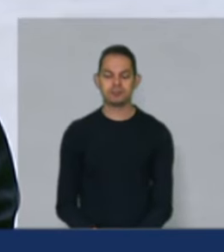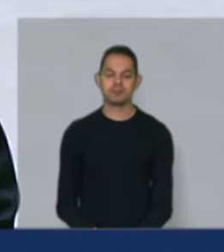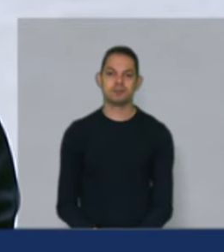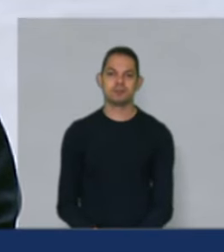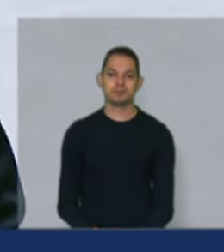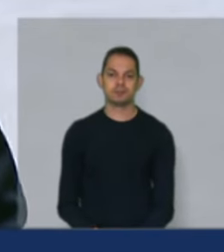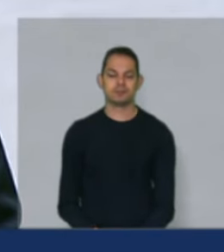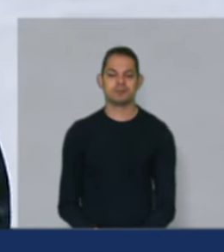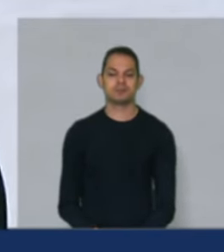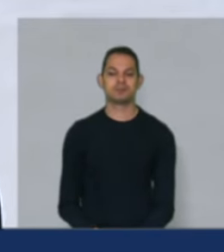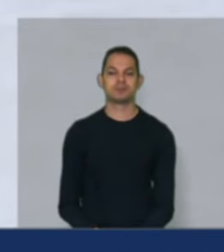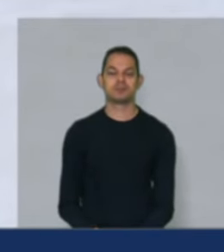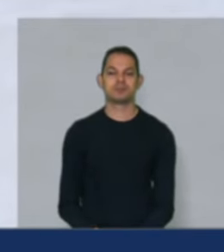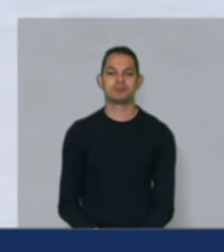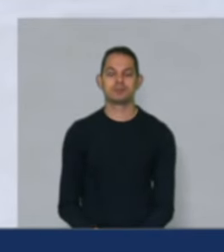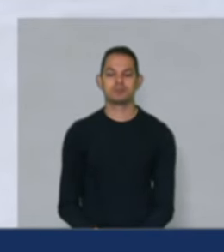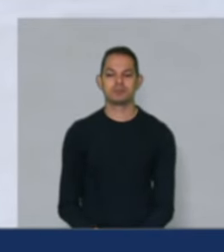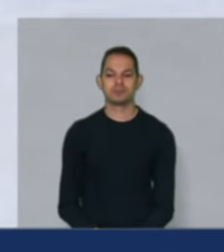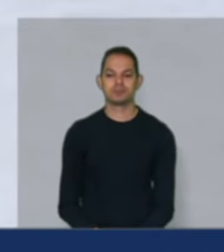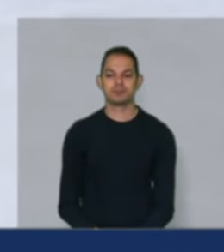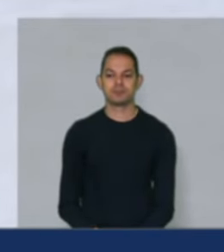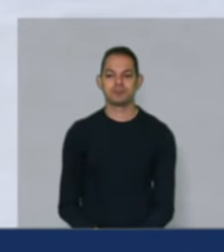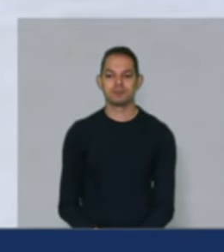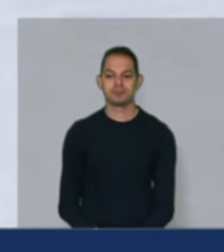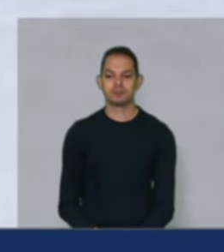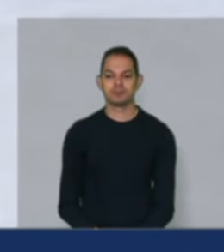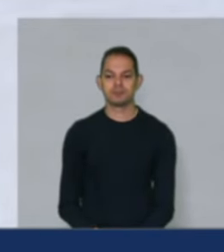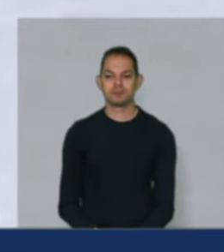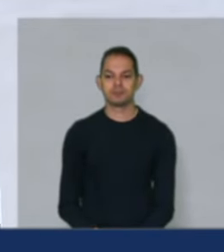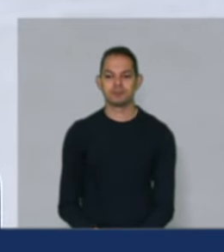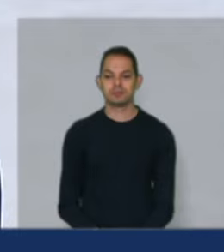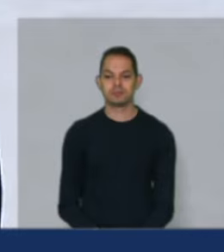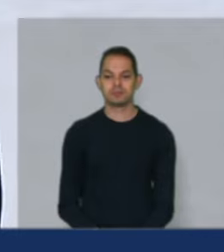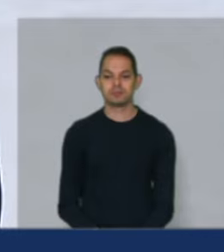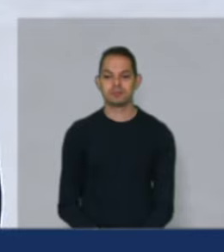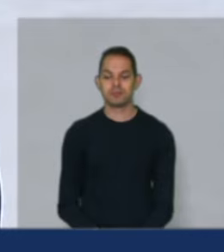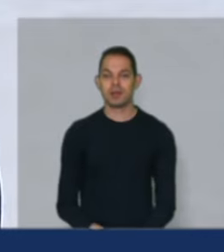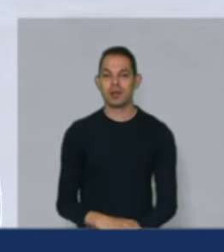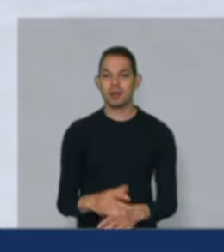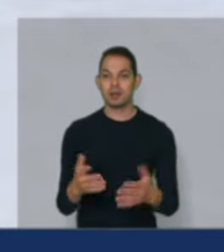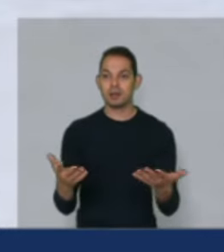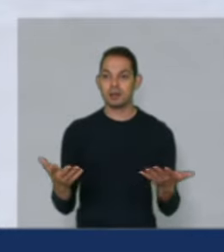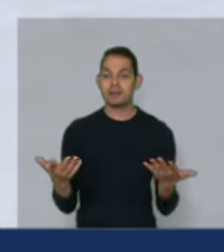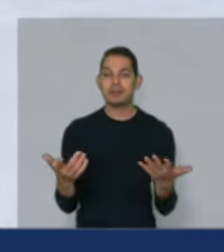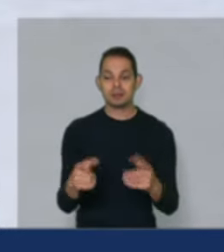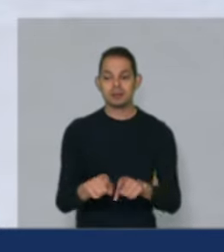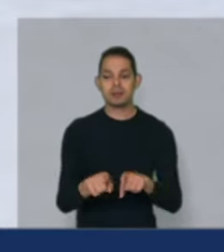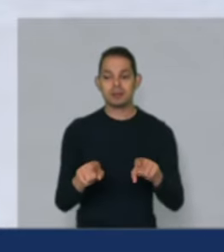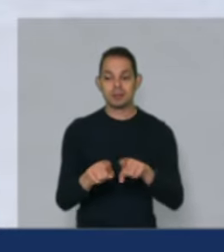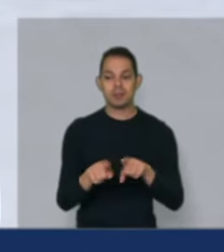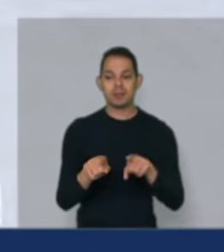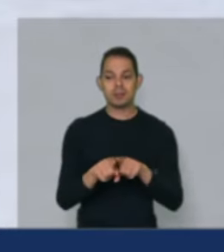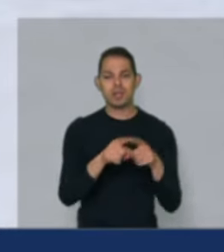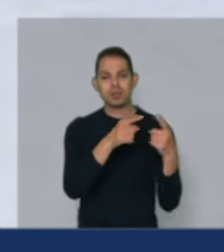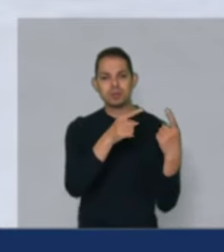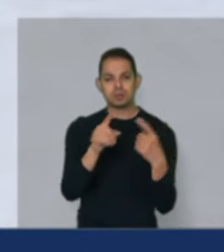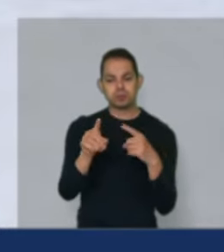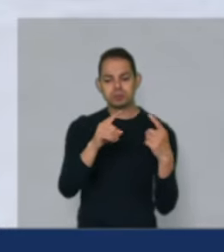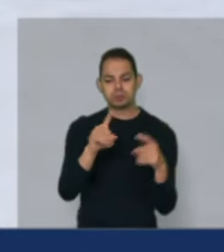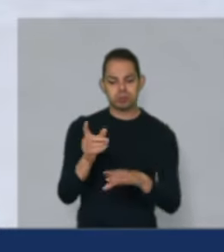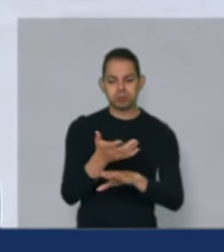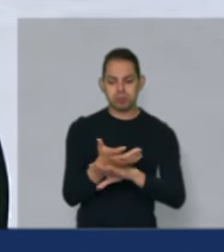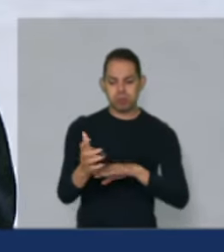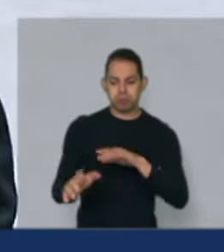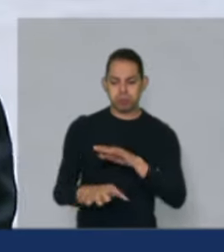Para ficar no meu tempo aqui de um minuto apenas e trinta segundos agora para concluir. E ainda com agressões ambientais.